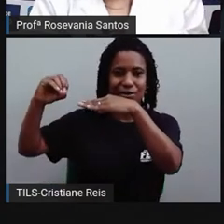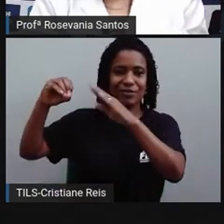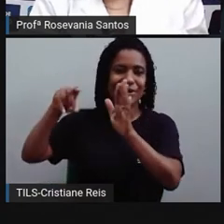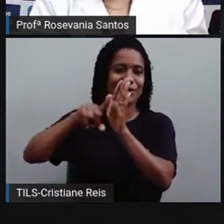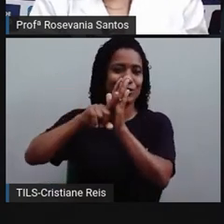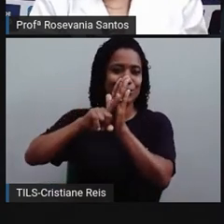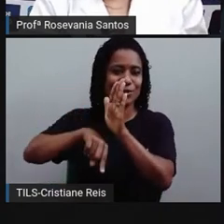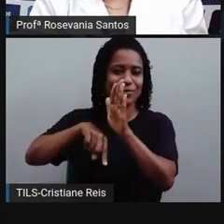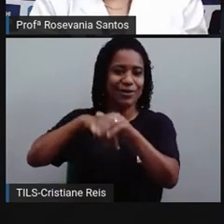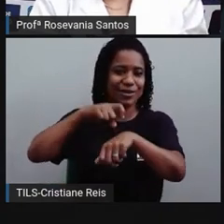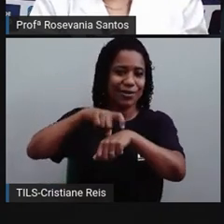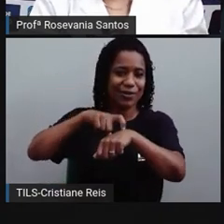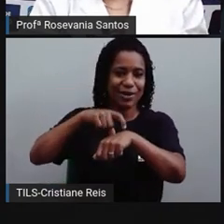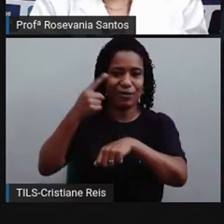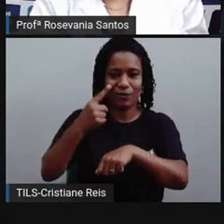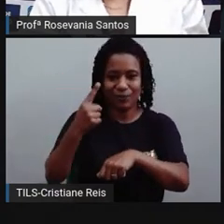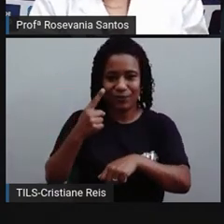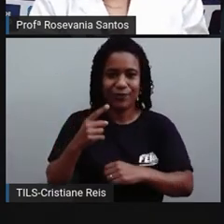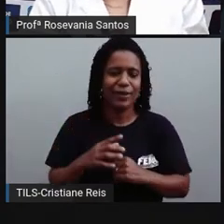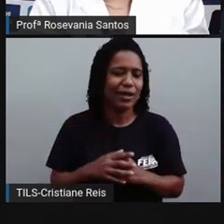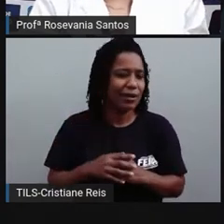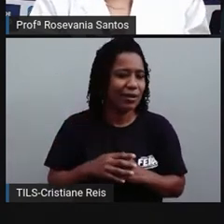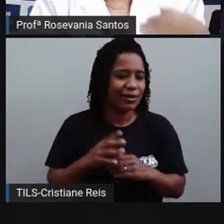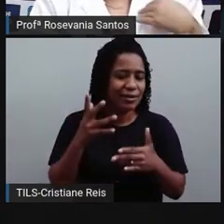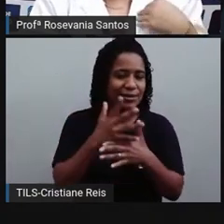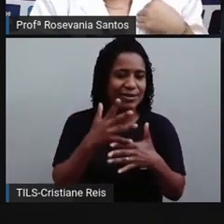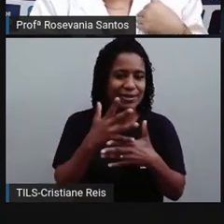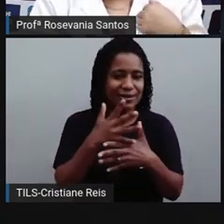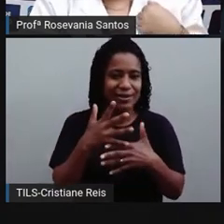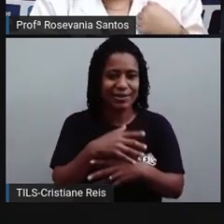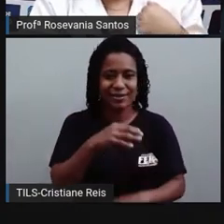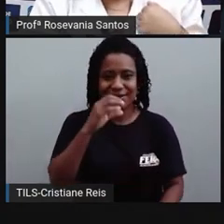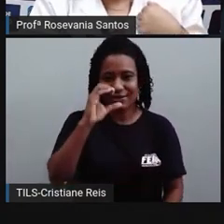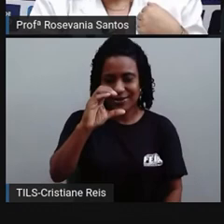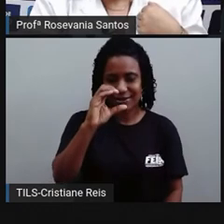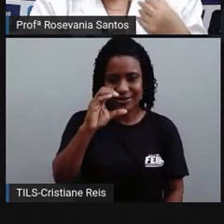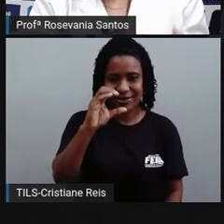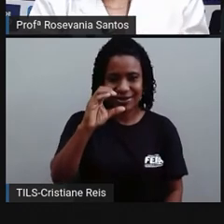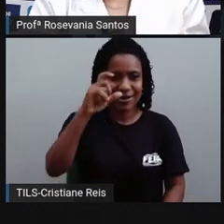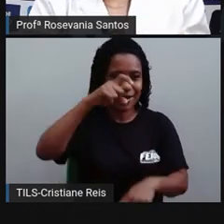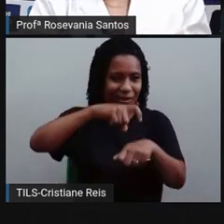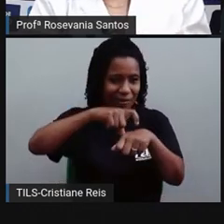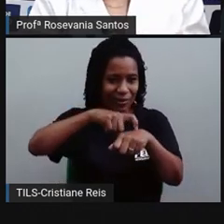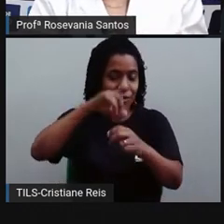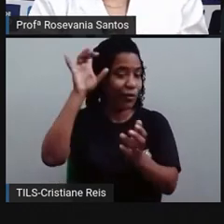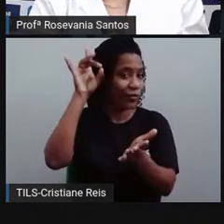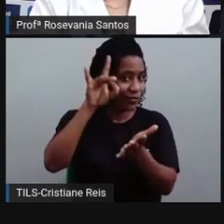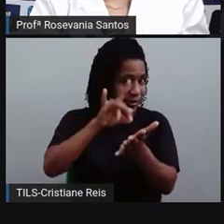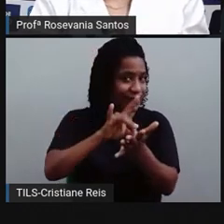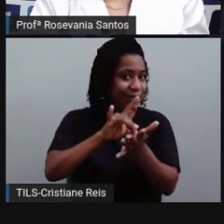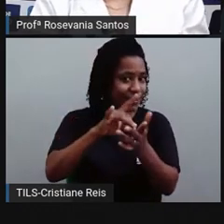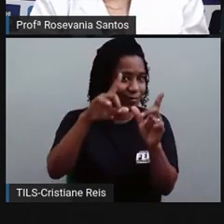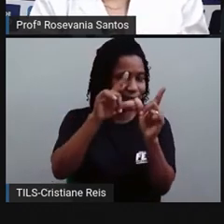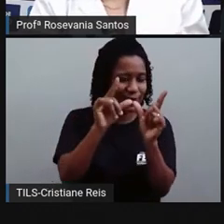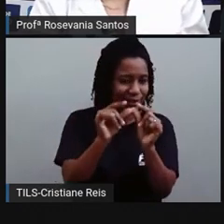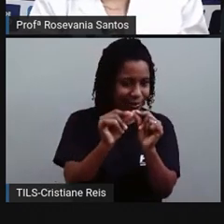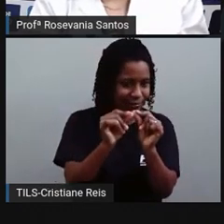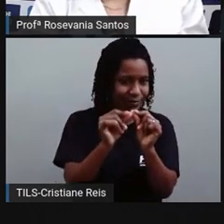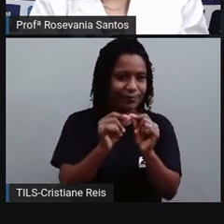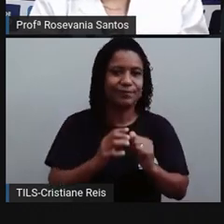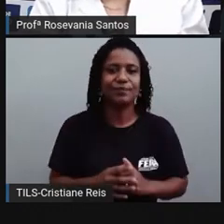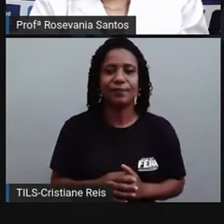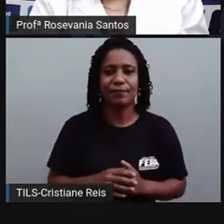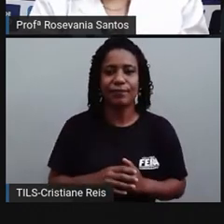pegar aqui a cidade C, que está no nosso horário oficial, e vamos pegar aqui agora a